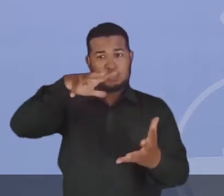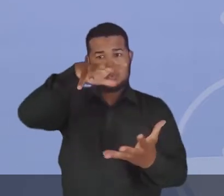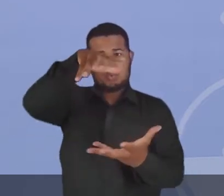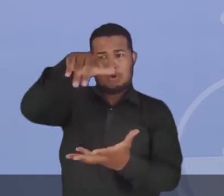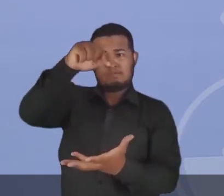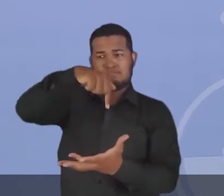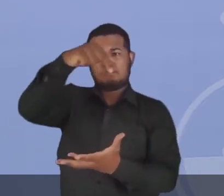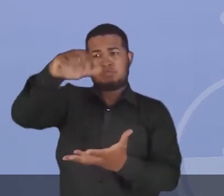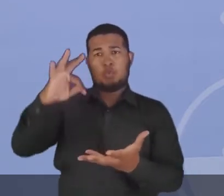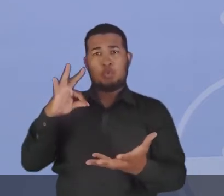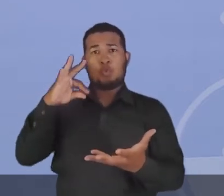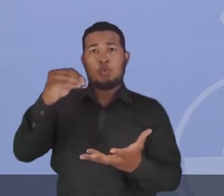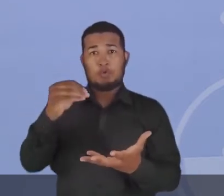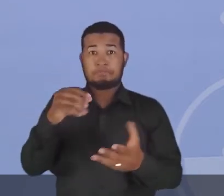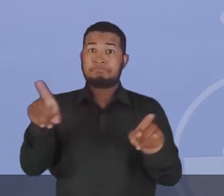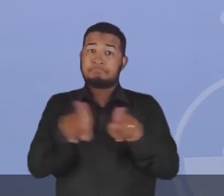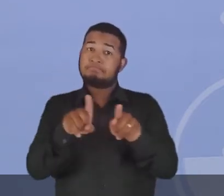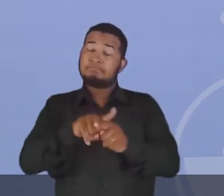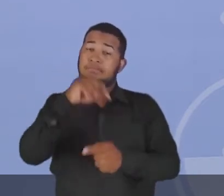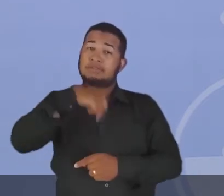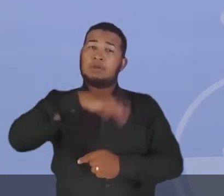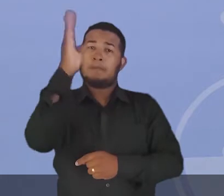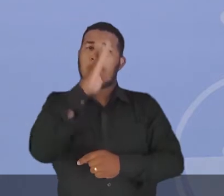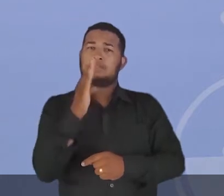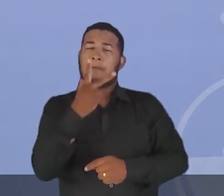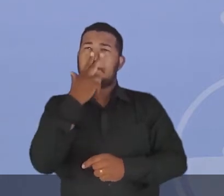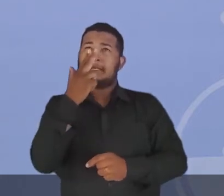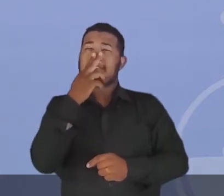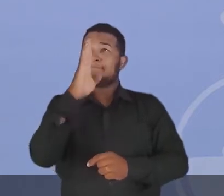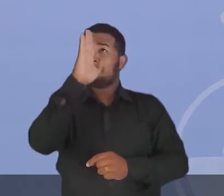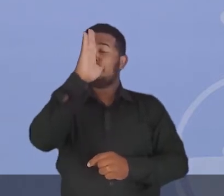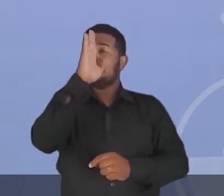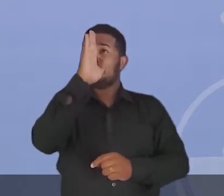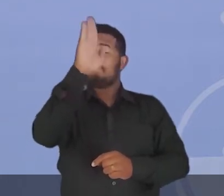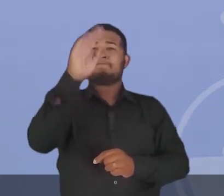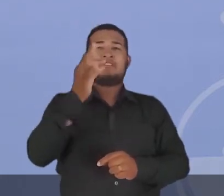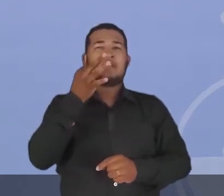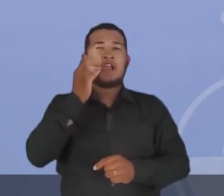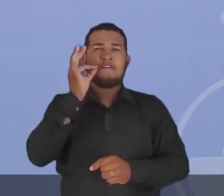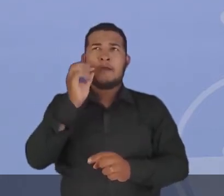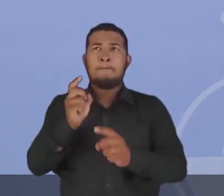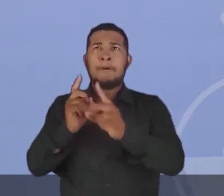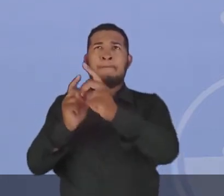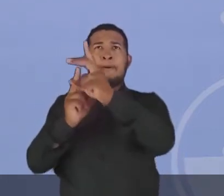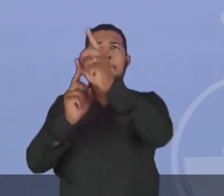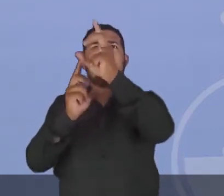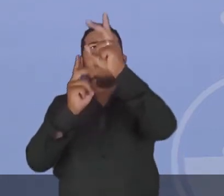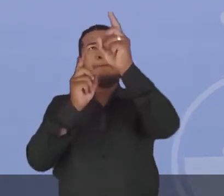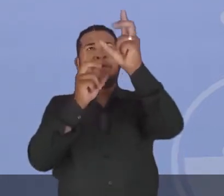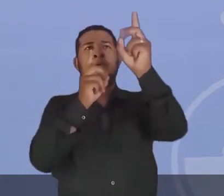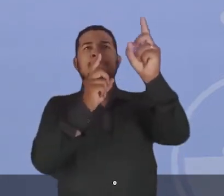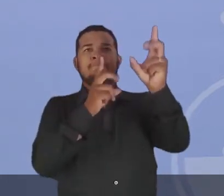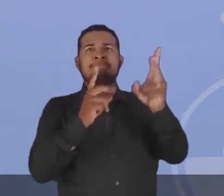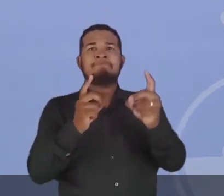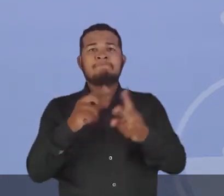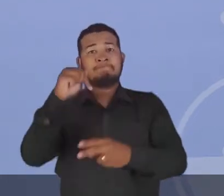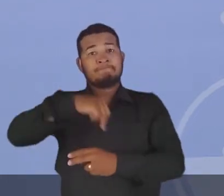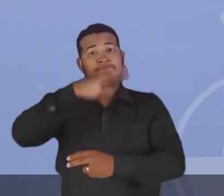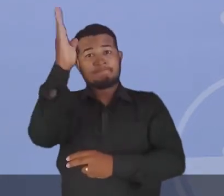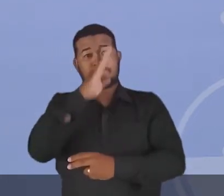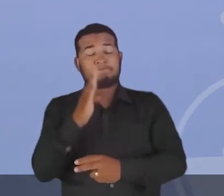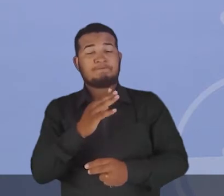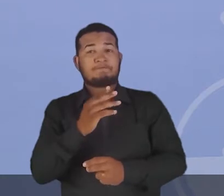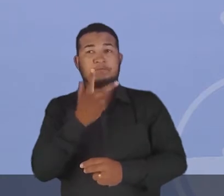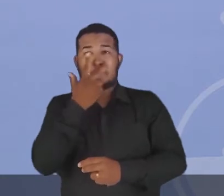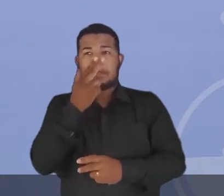mundo e vai atingir o Brasil quando ele estava no auge da produção cafeeira. E a agricultura cafeeira no Brasil